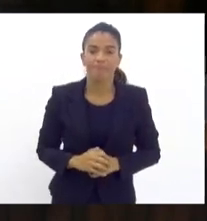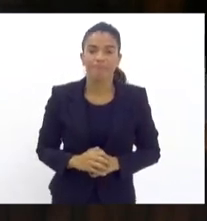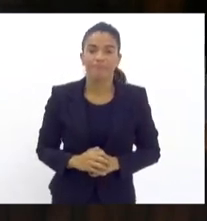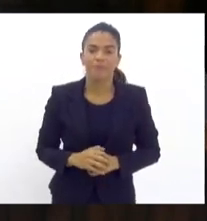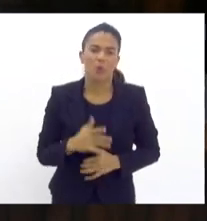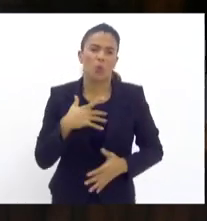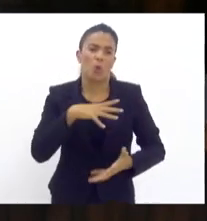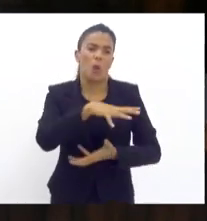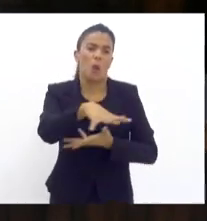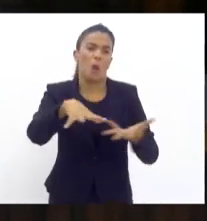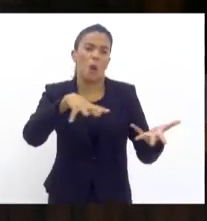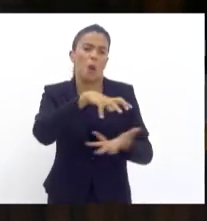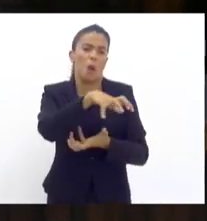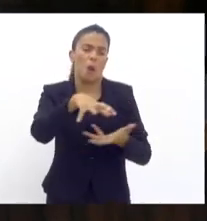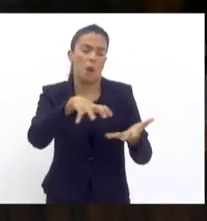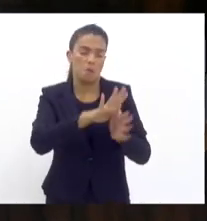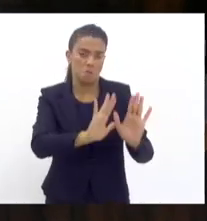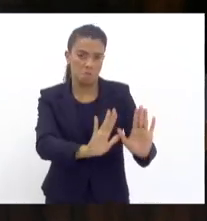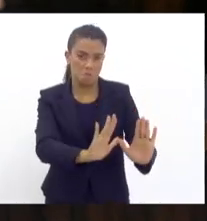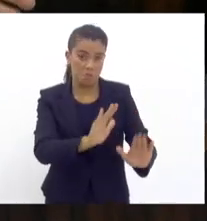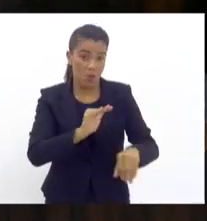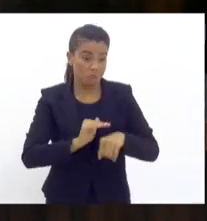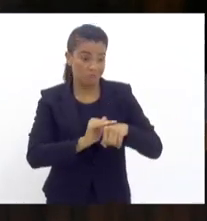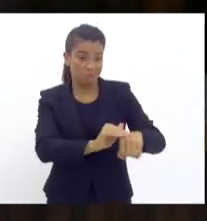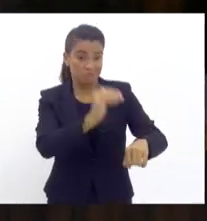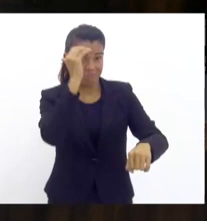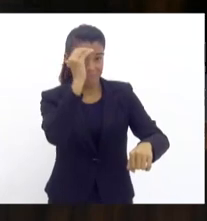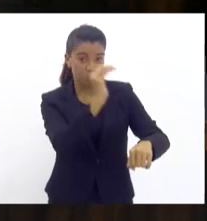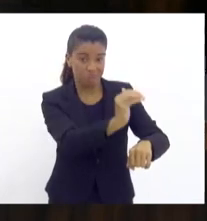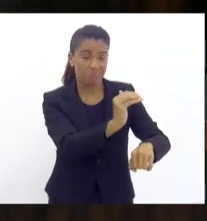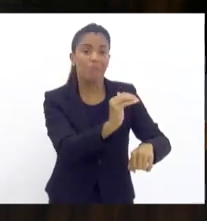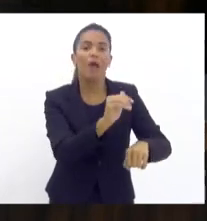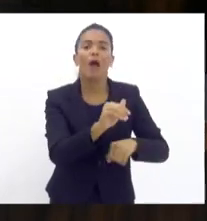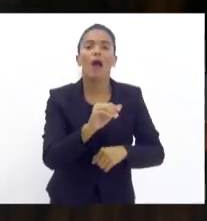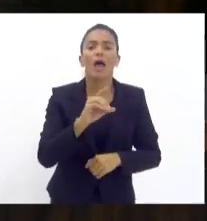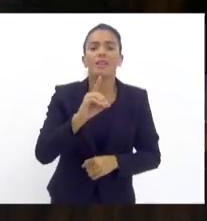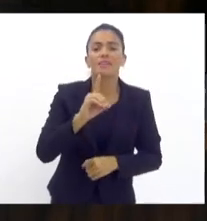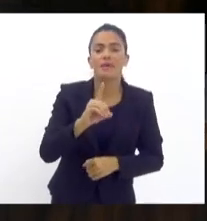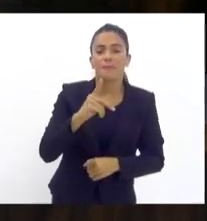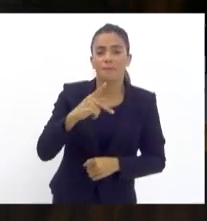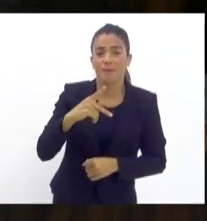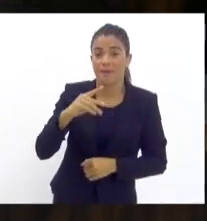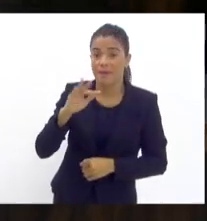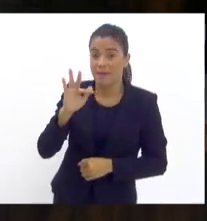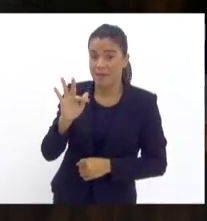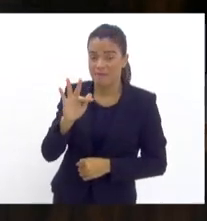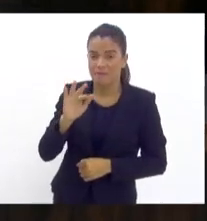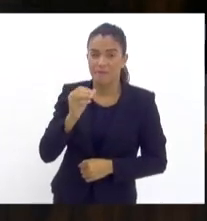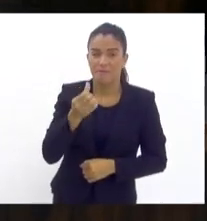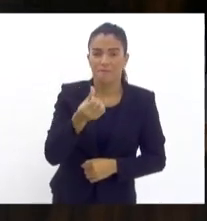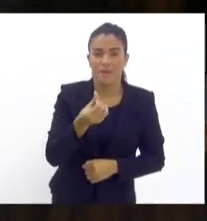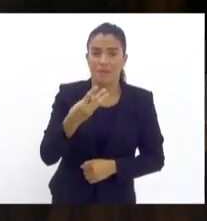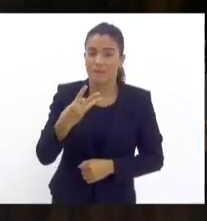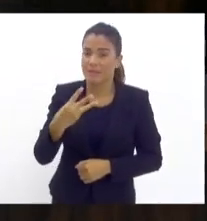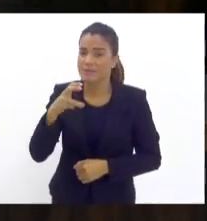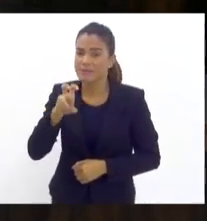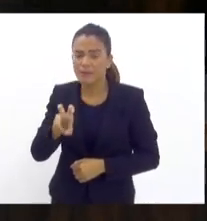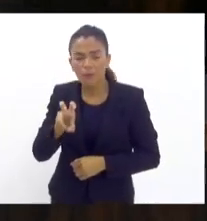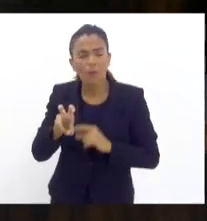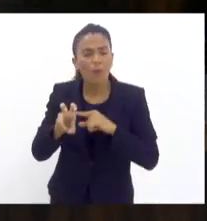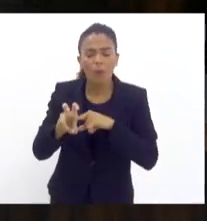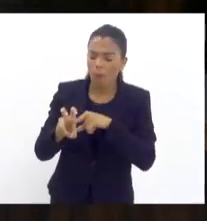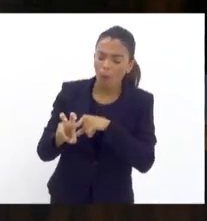polêmica mas até que nós chegamos a DPF 635 a DPF 635